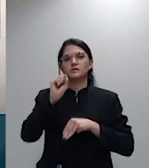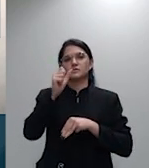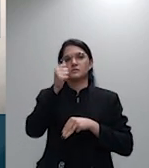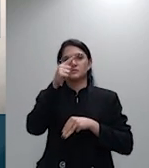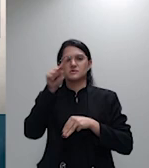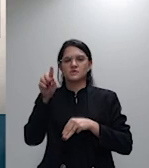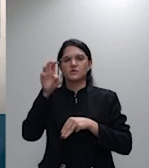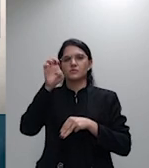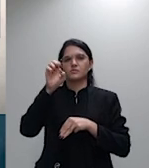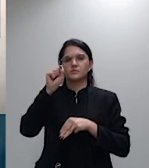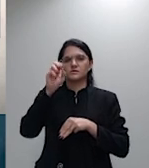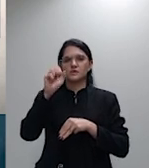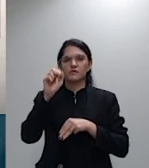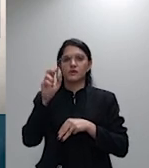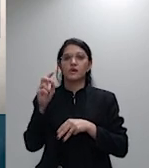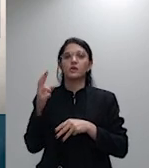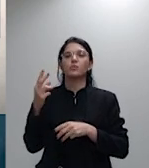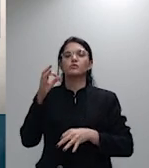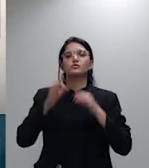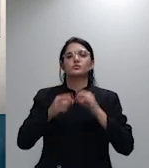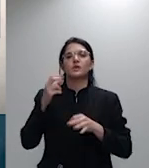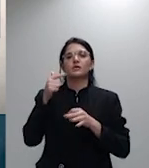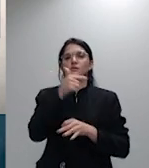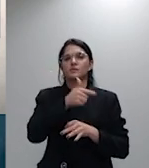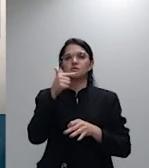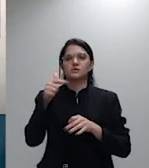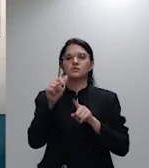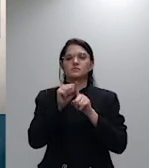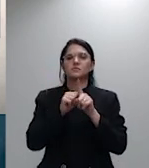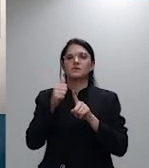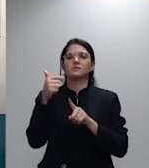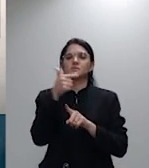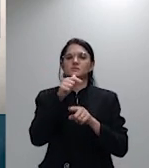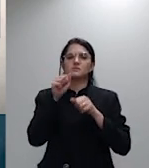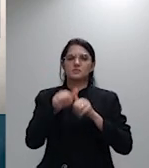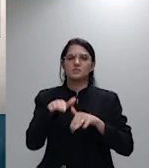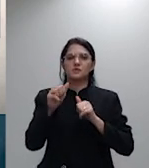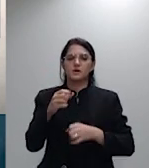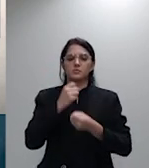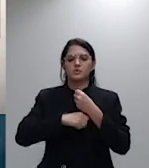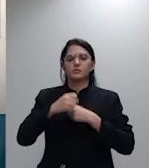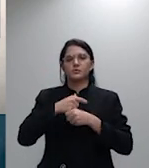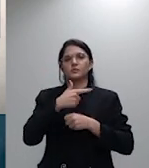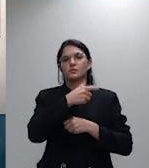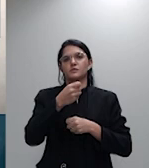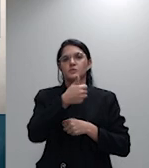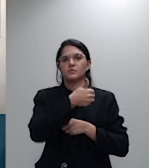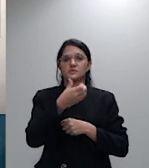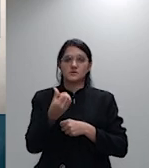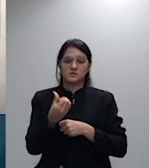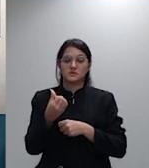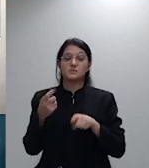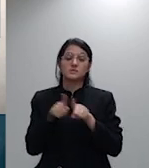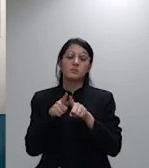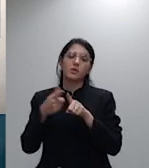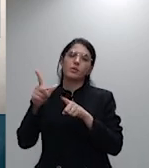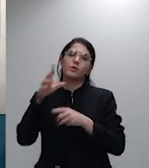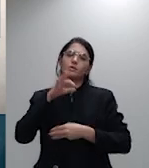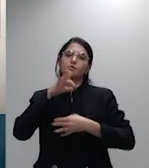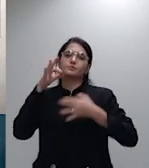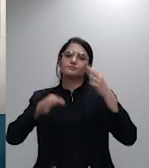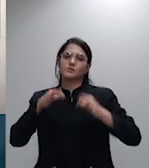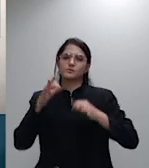e recurso especial 1.620 1919 ministro salomão quarta turma julgado em 10 de novembro 2016